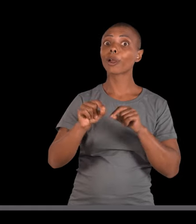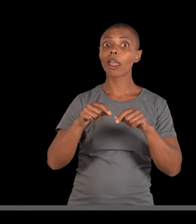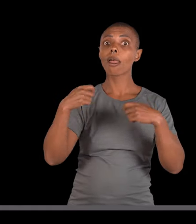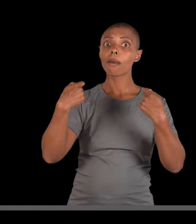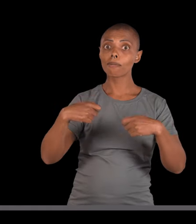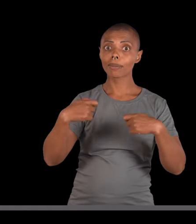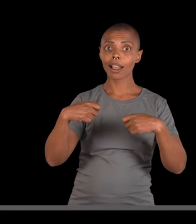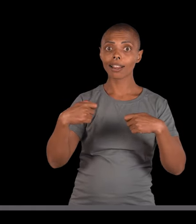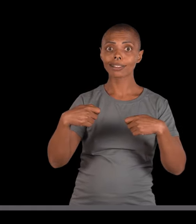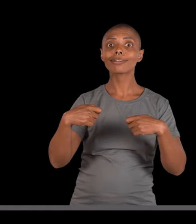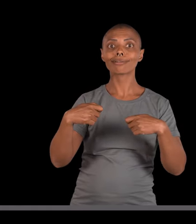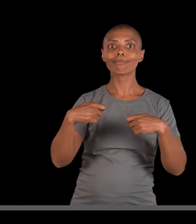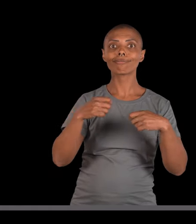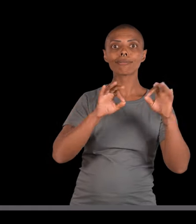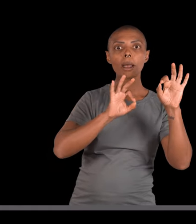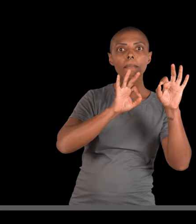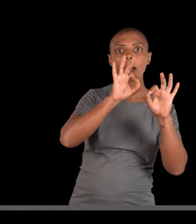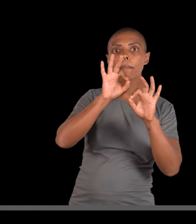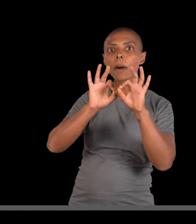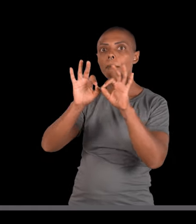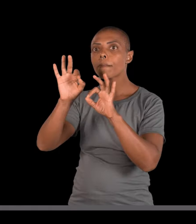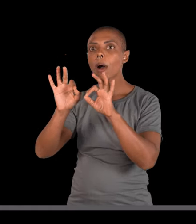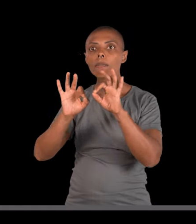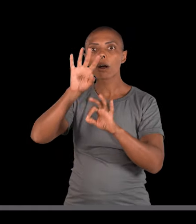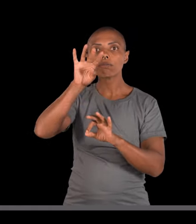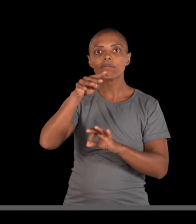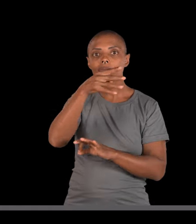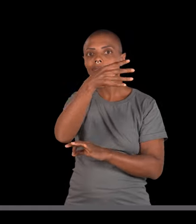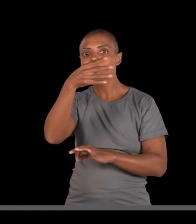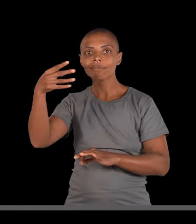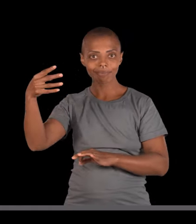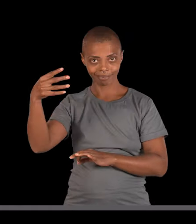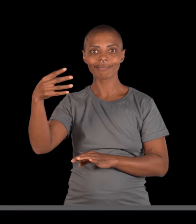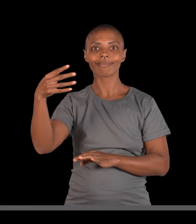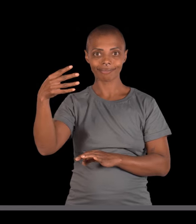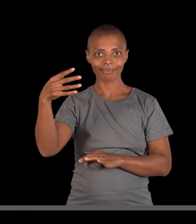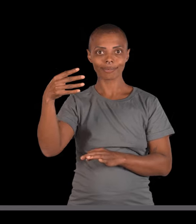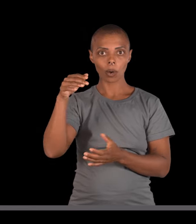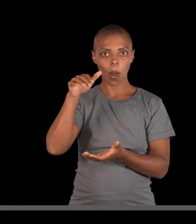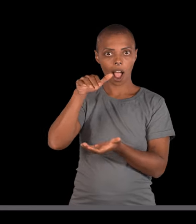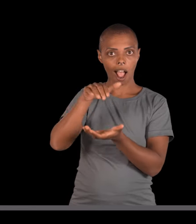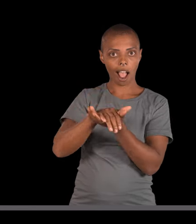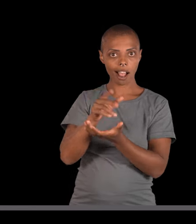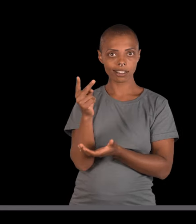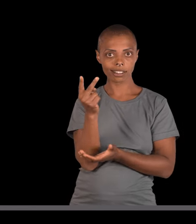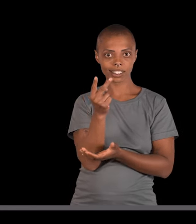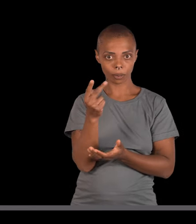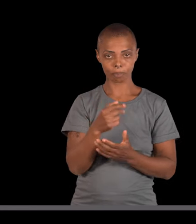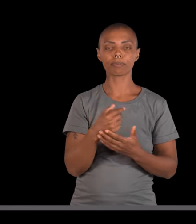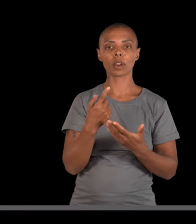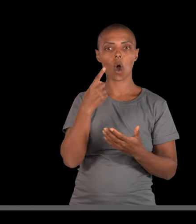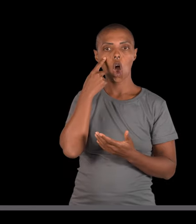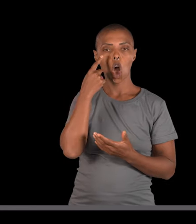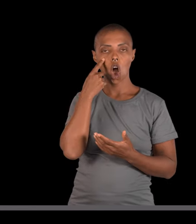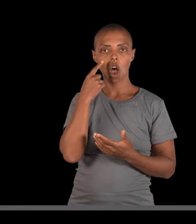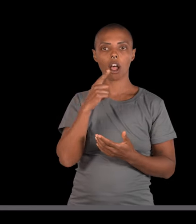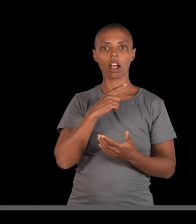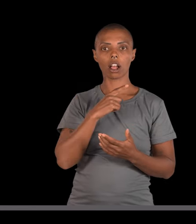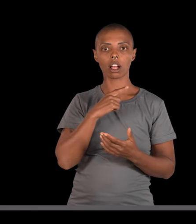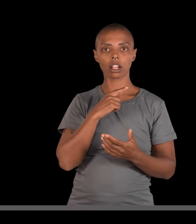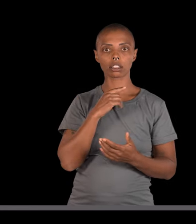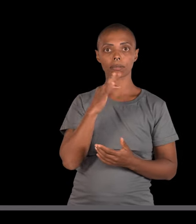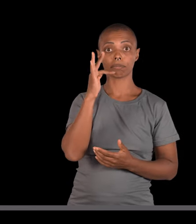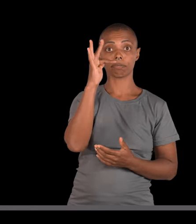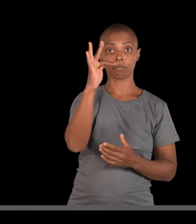fazer é montar os gametas do casal. Olha só, o cruzamento que nós vamos ter aqui. Um